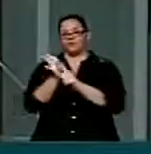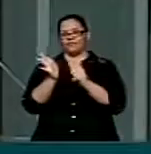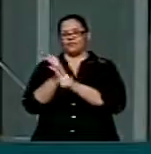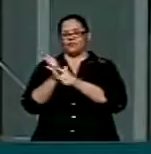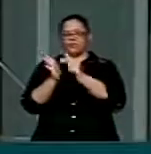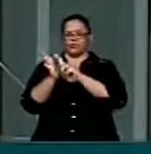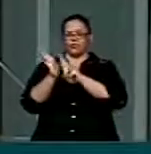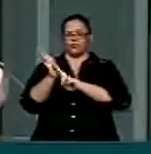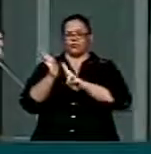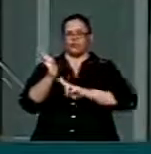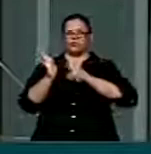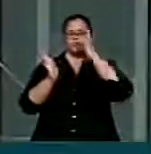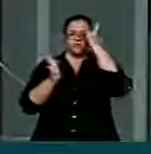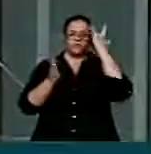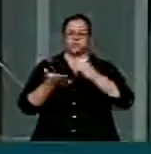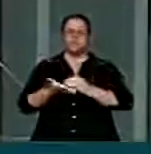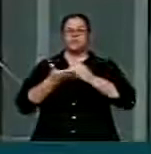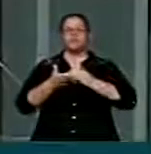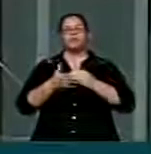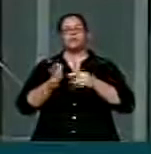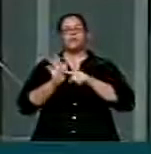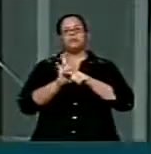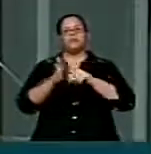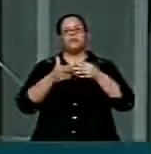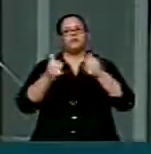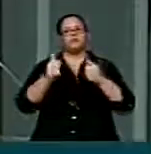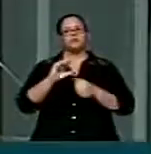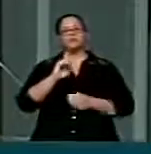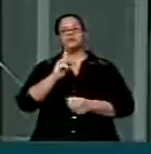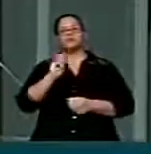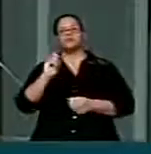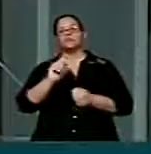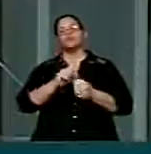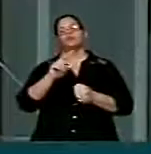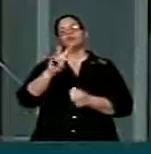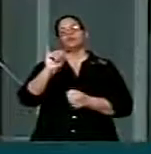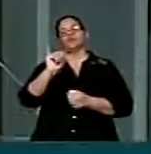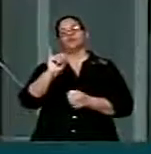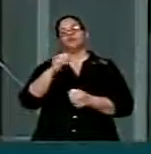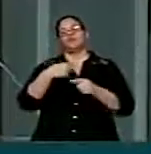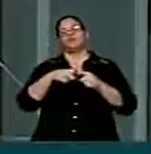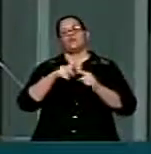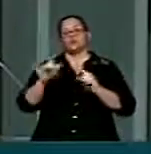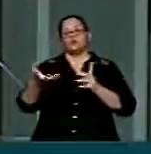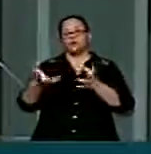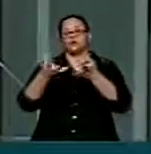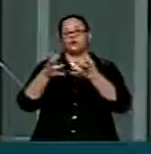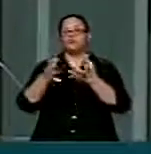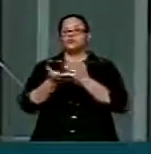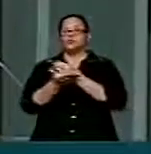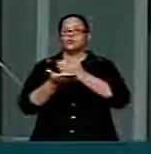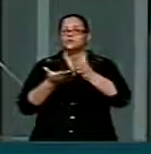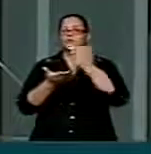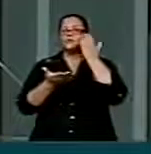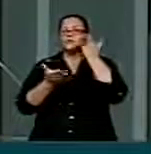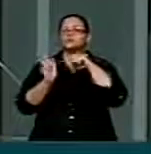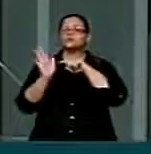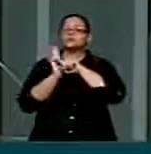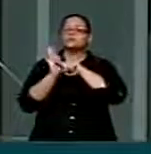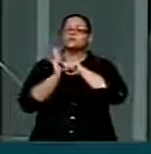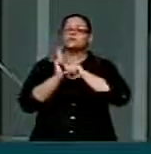nossos pares para uma CPI que pretendemos instalar exatamente, não para discutir apenas a questão da Webjet.